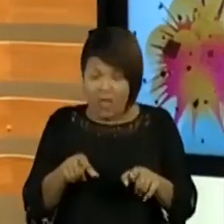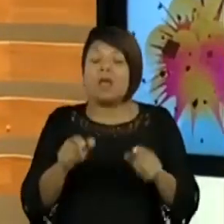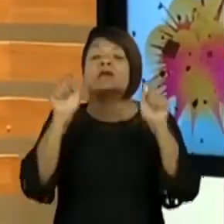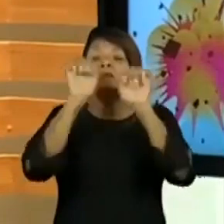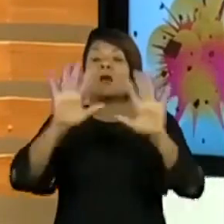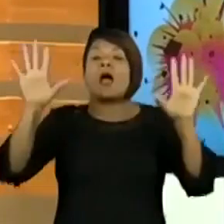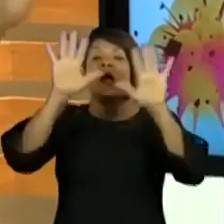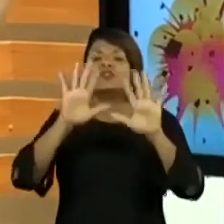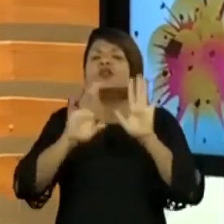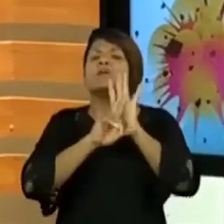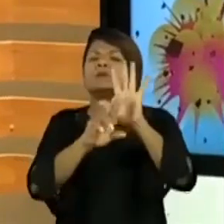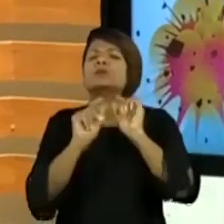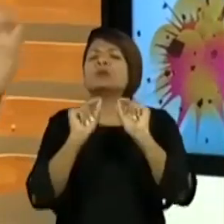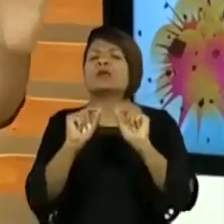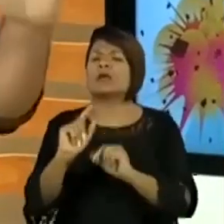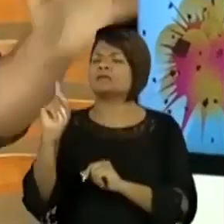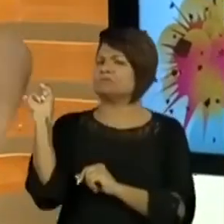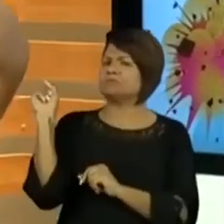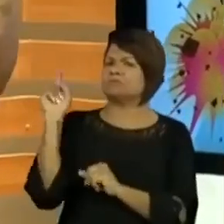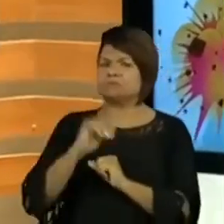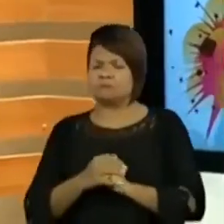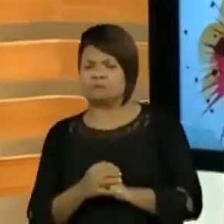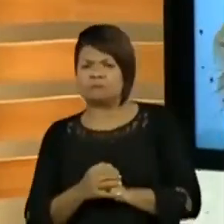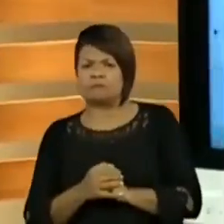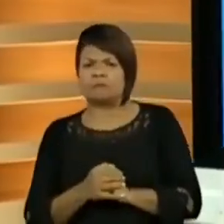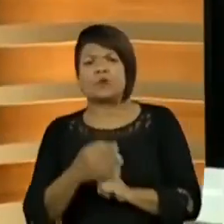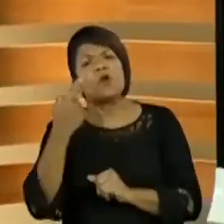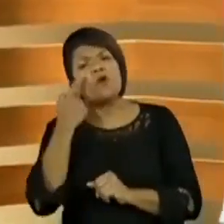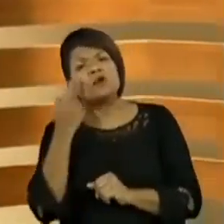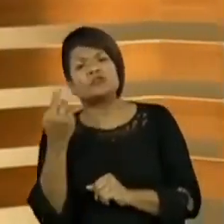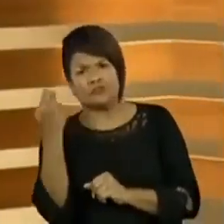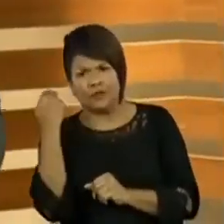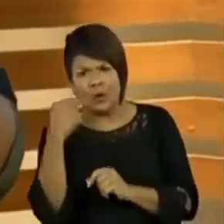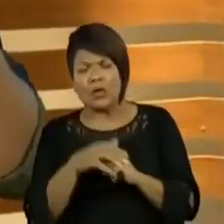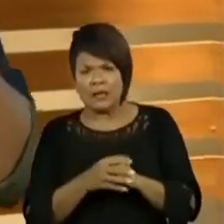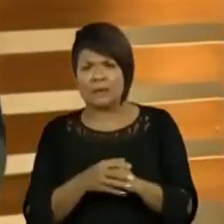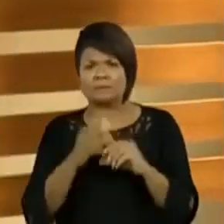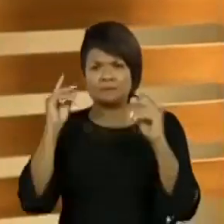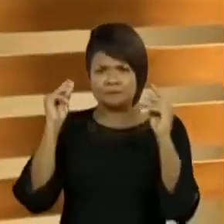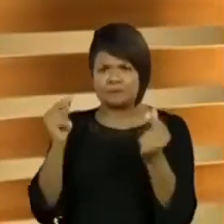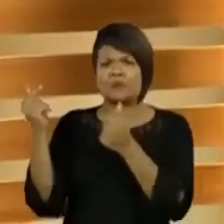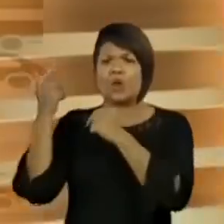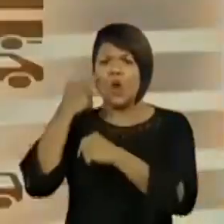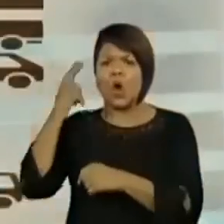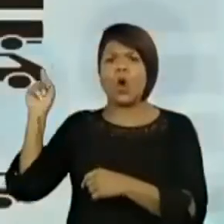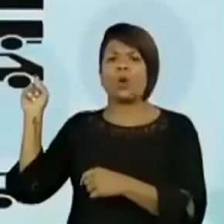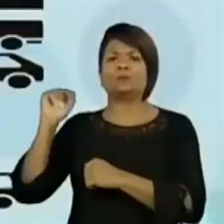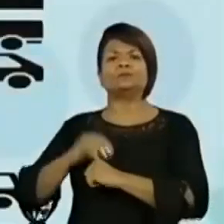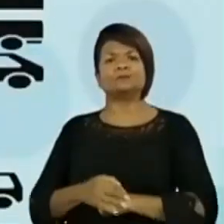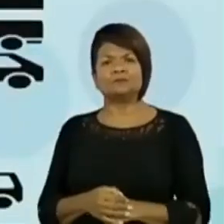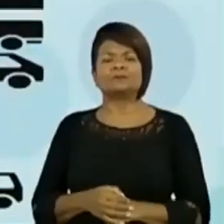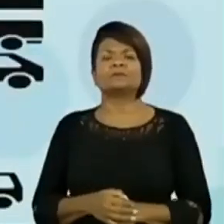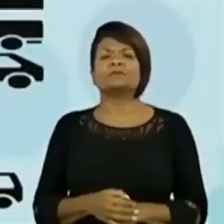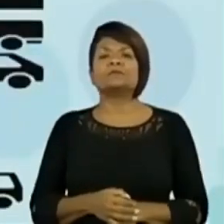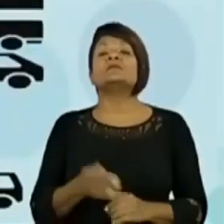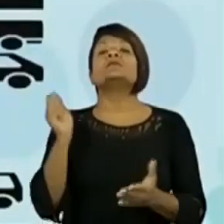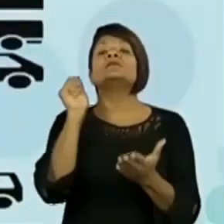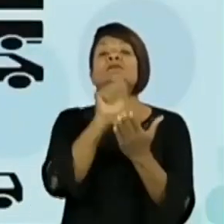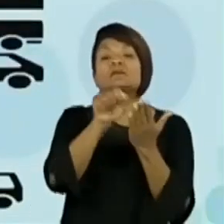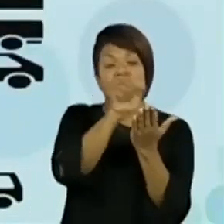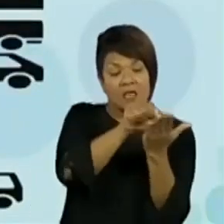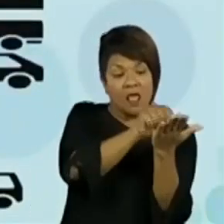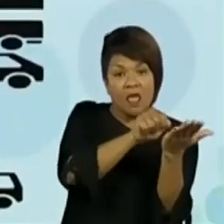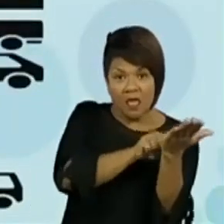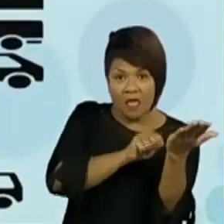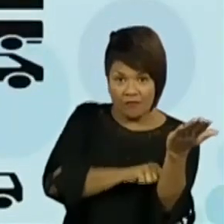que as imagens representam. Vamos lá. Olhando essa imagem, que inclusive elas vão entrar na tela agora. Olha só. Escrevam o que as